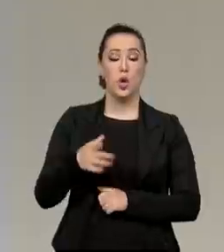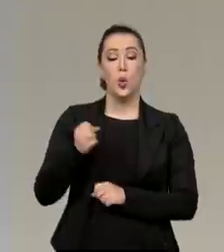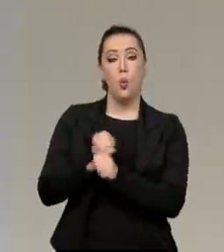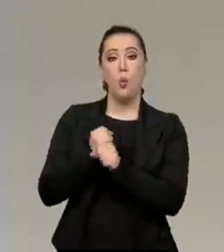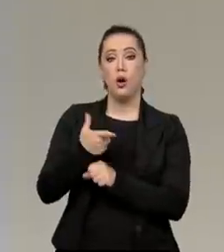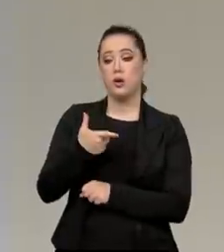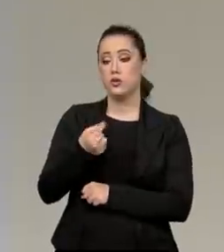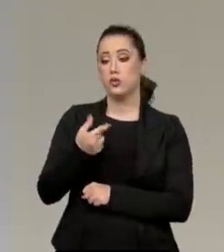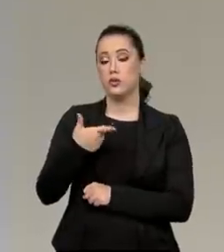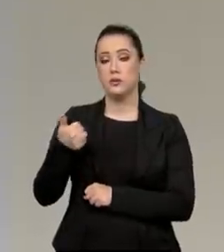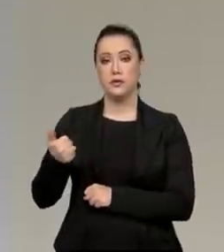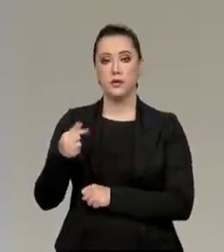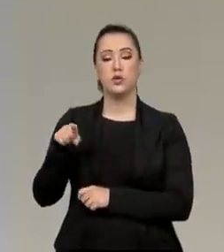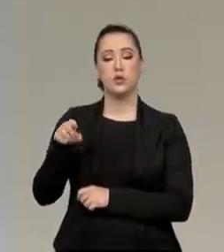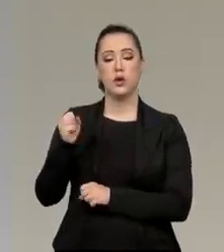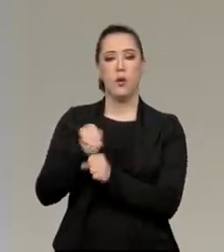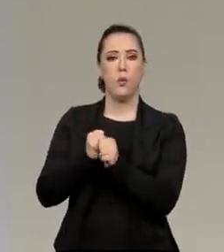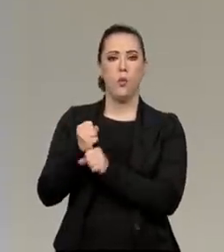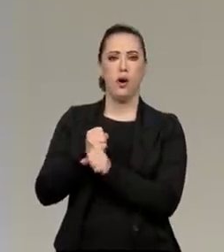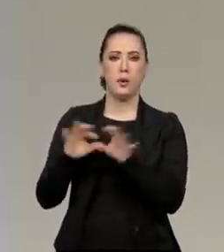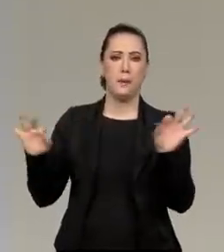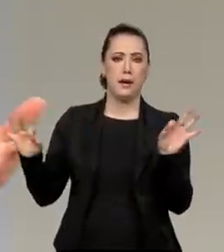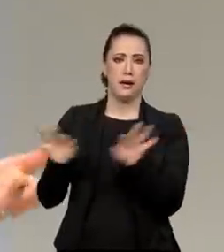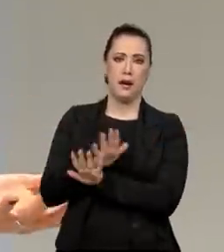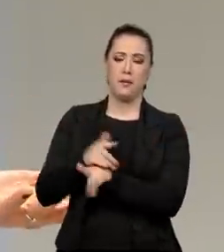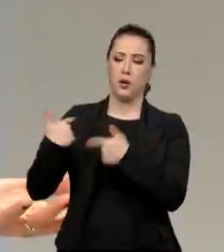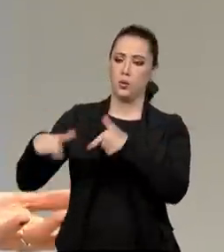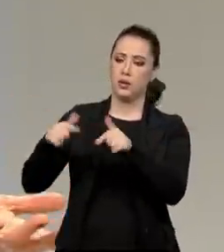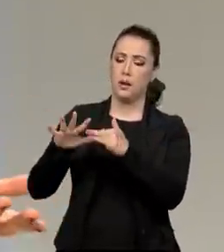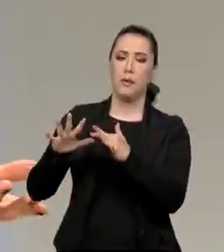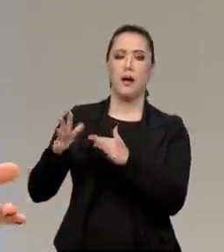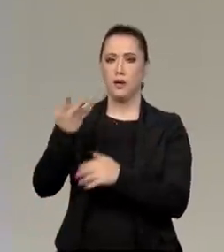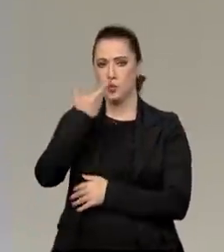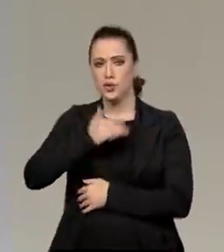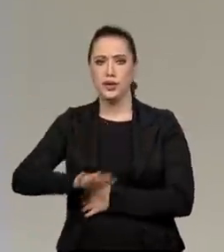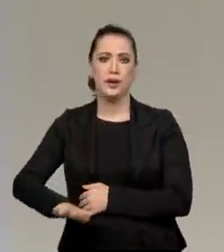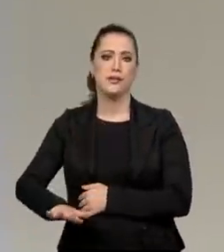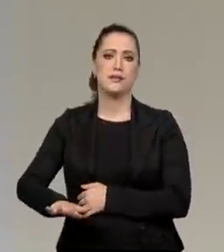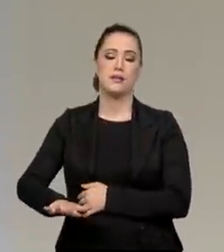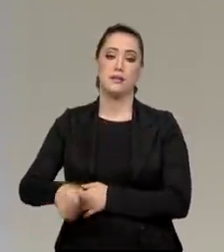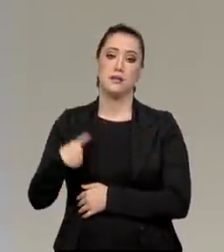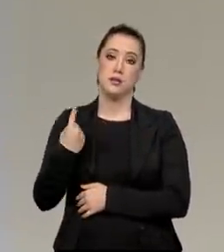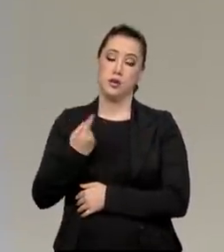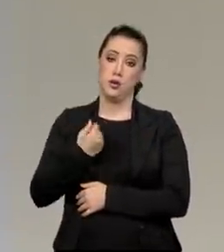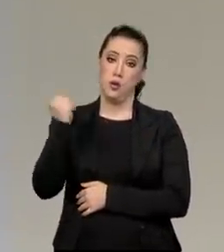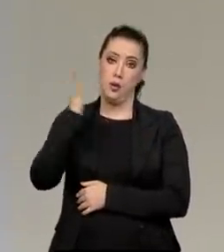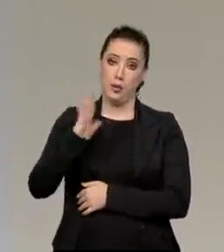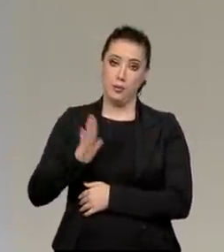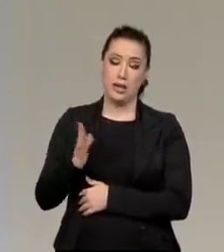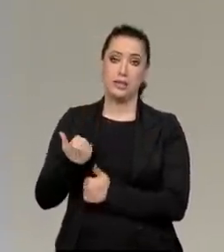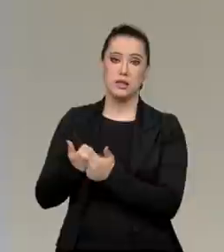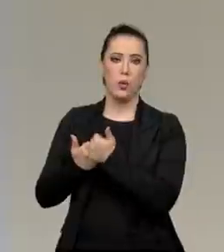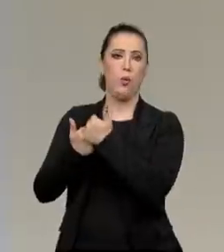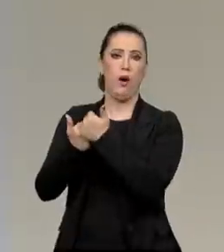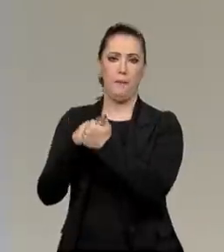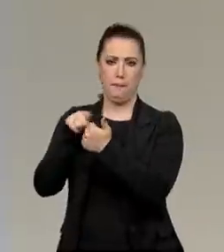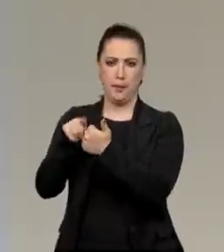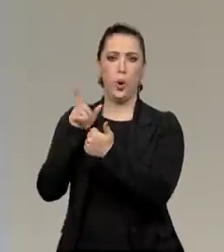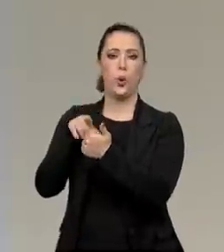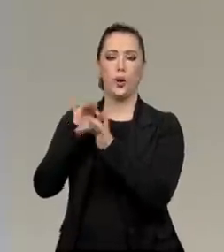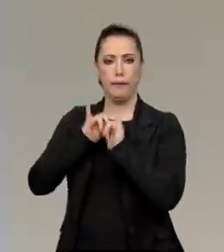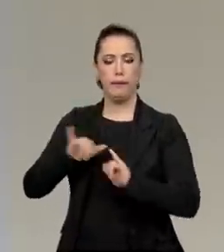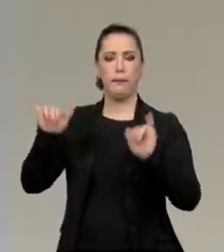ano internacional da eliminação do trabalho infantil. O Brasil é signatário das convenções da ONU, então apoia a campanha. O que o senhor acha que pode